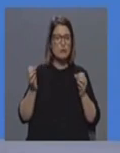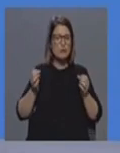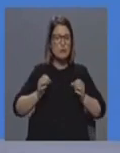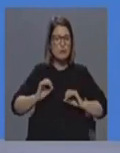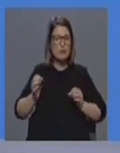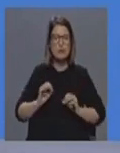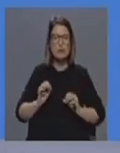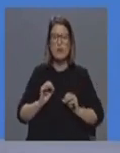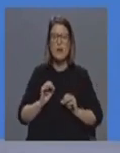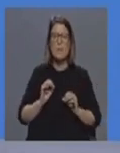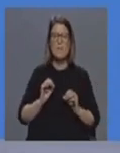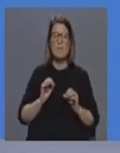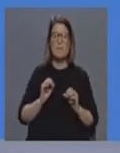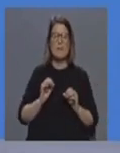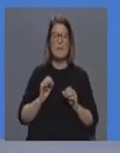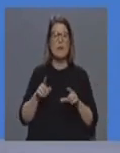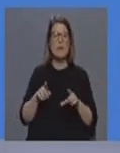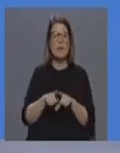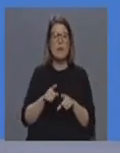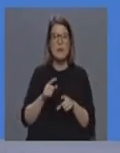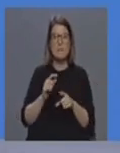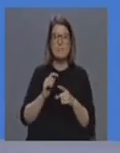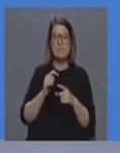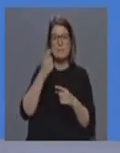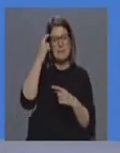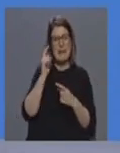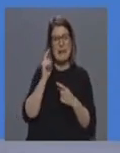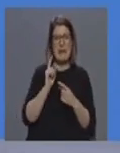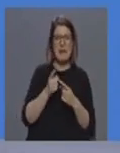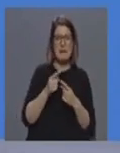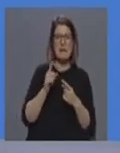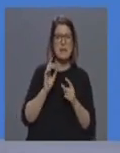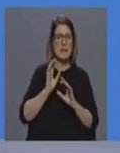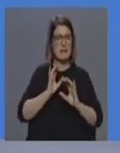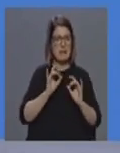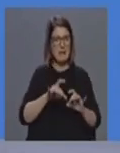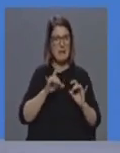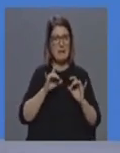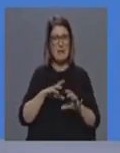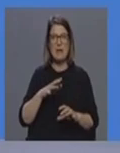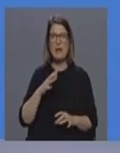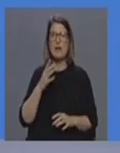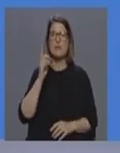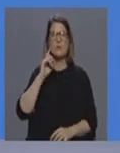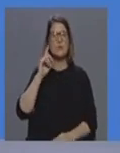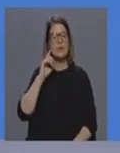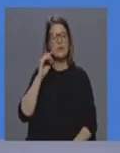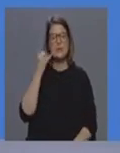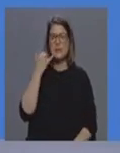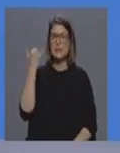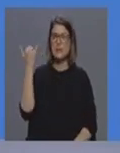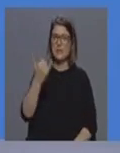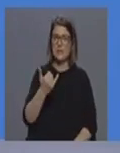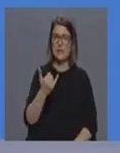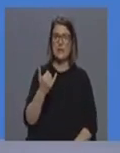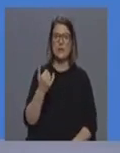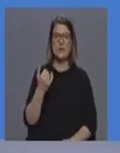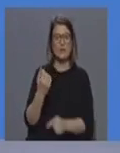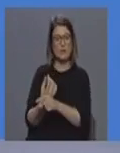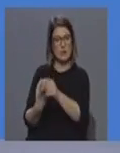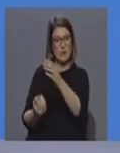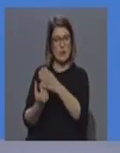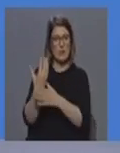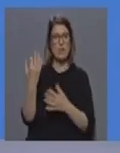houverem critérios e que se utilisse as linhas implementadas para o efeito. Estamos